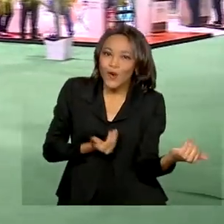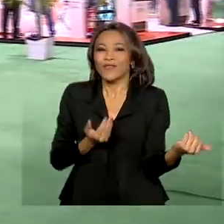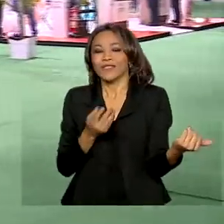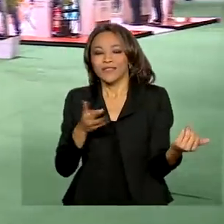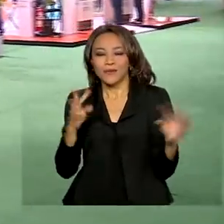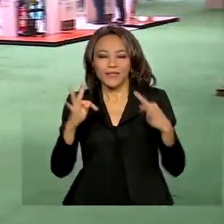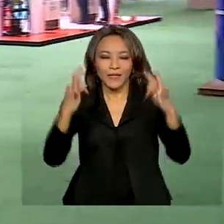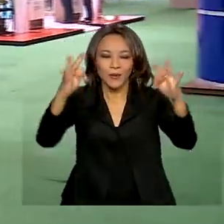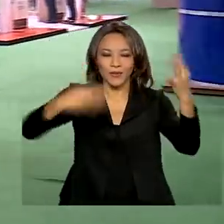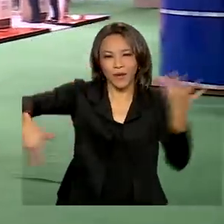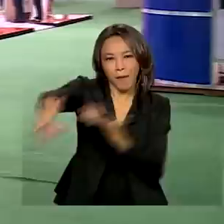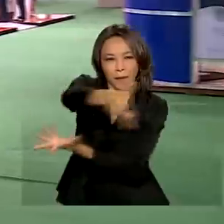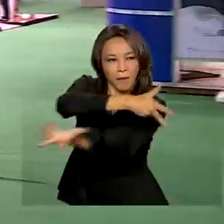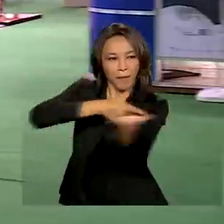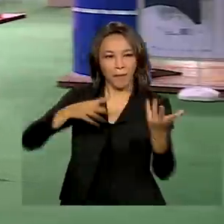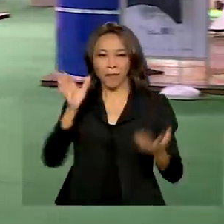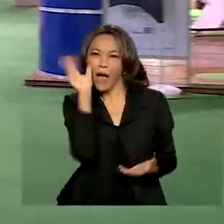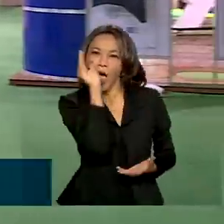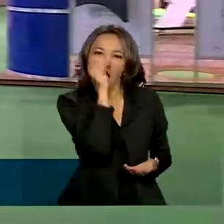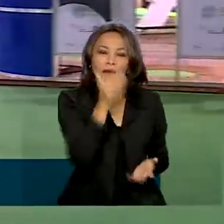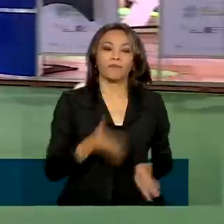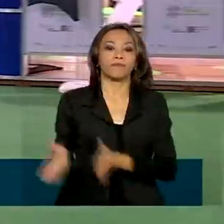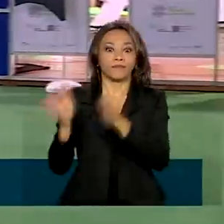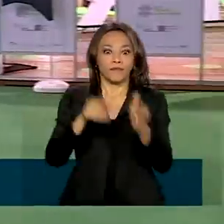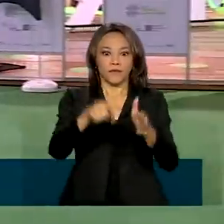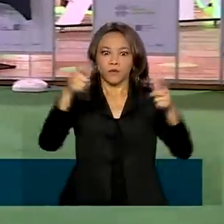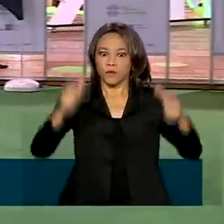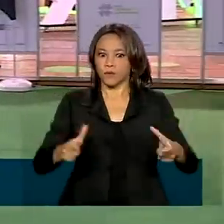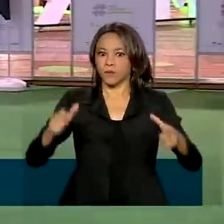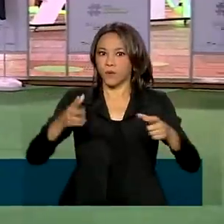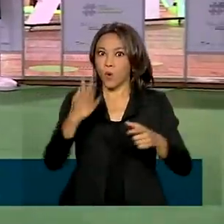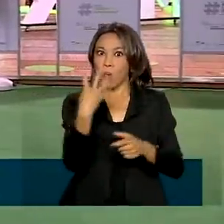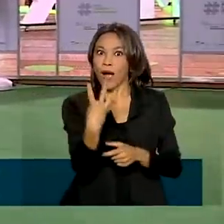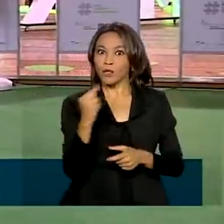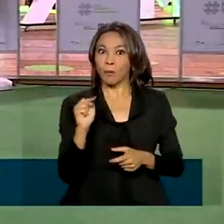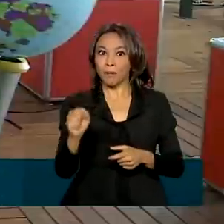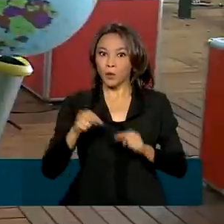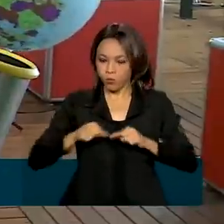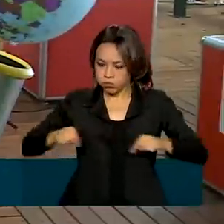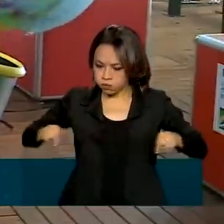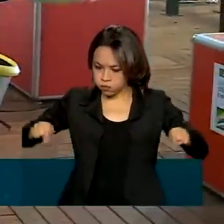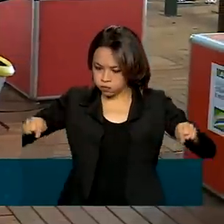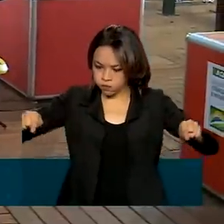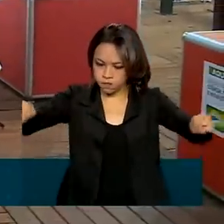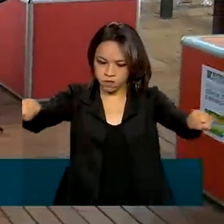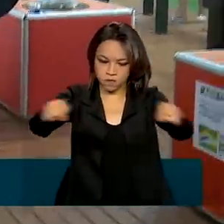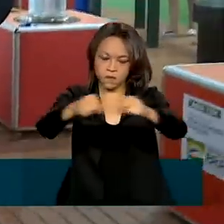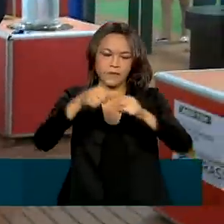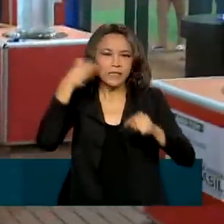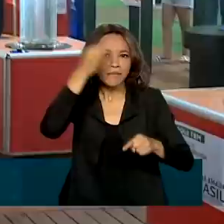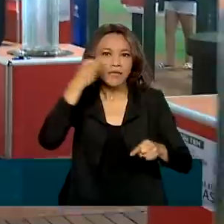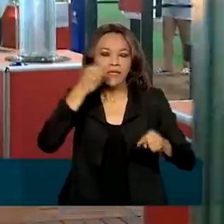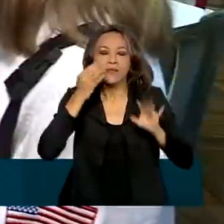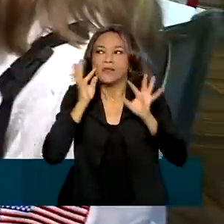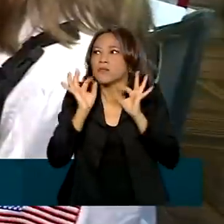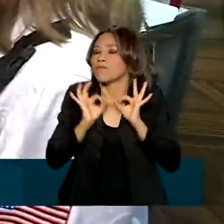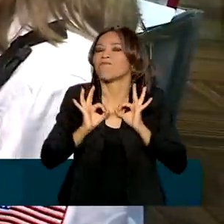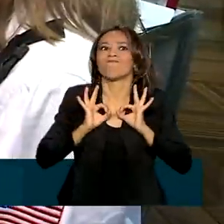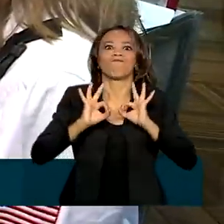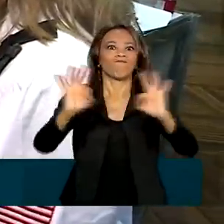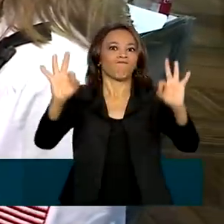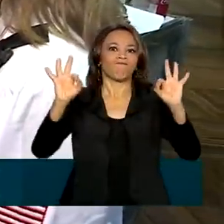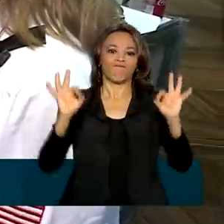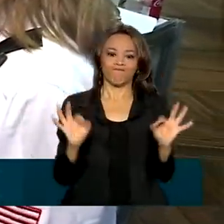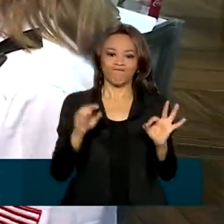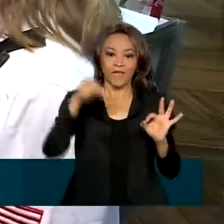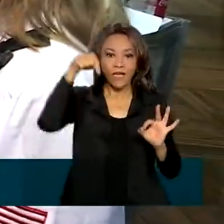Um universo de conhecimento em 4 mil metros quadrados. Uma experiência incrível. Este